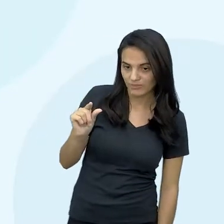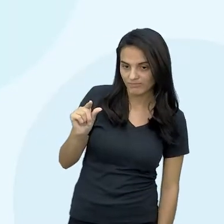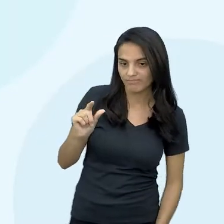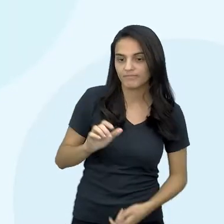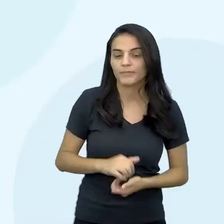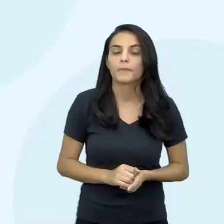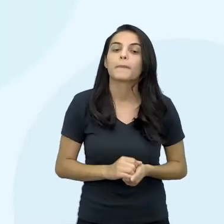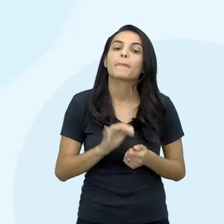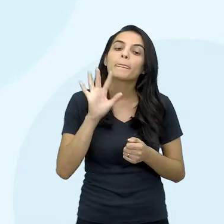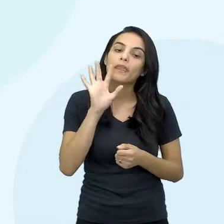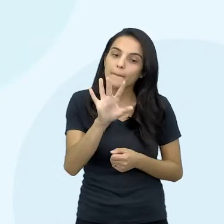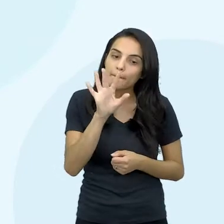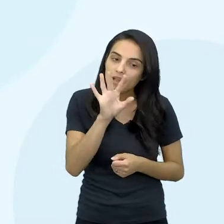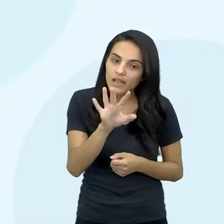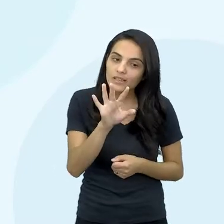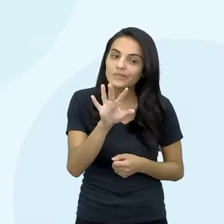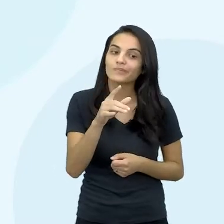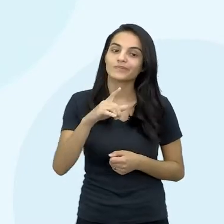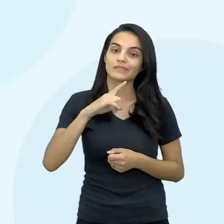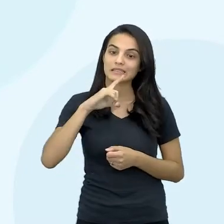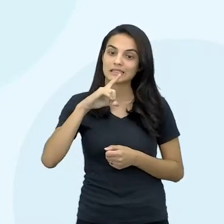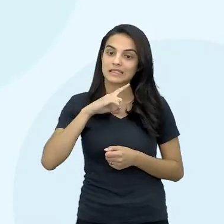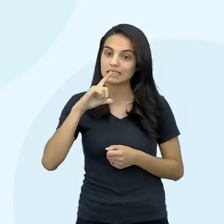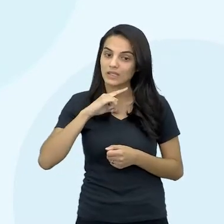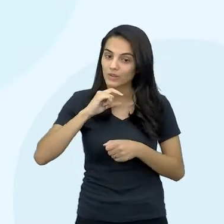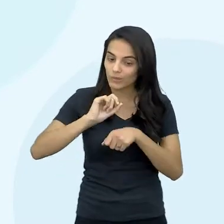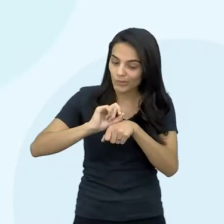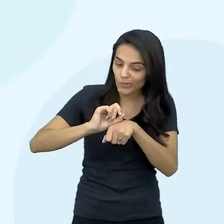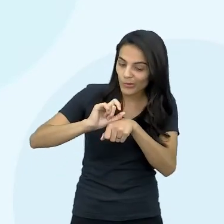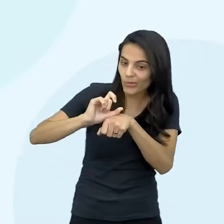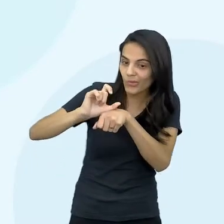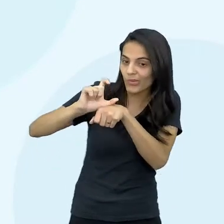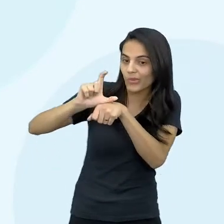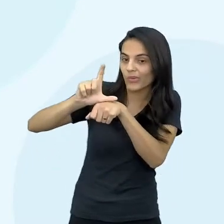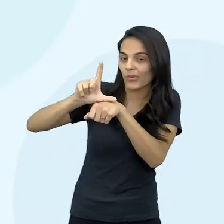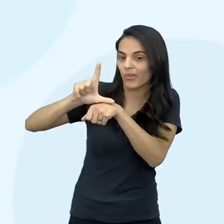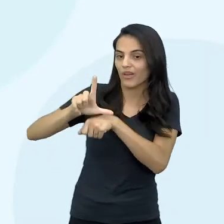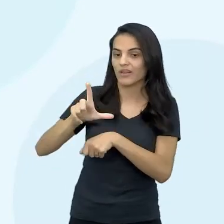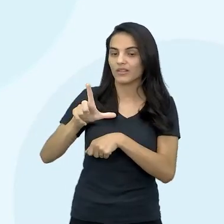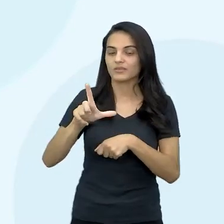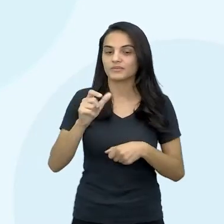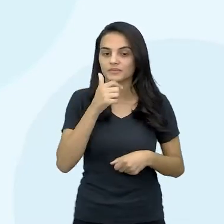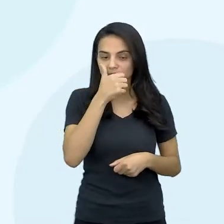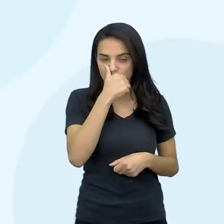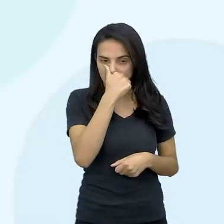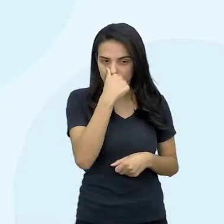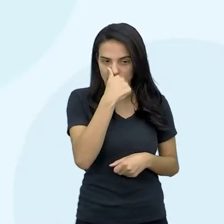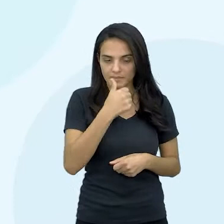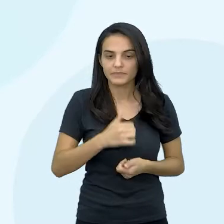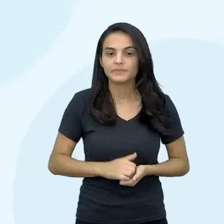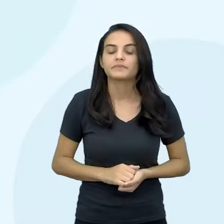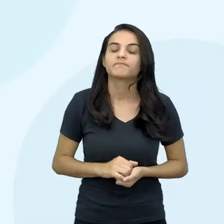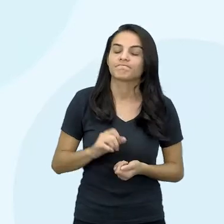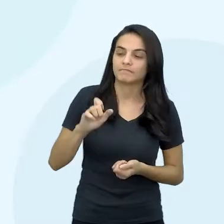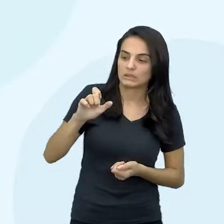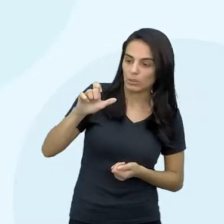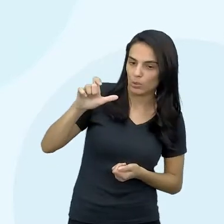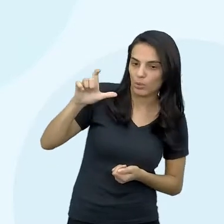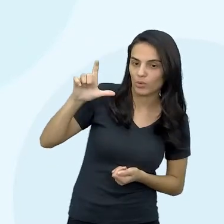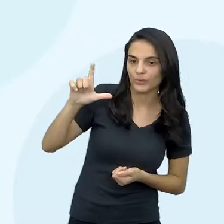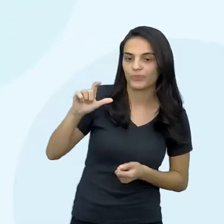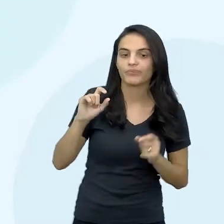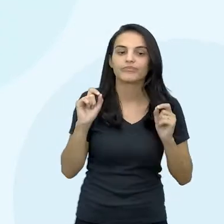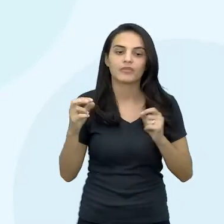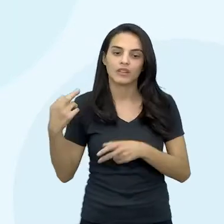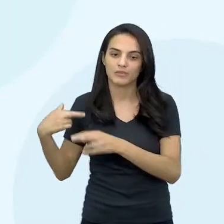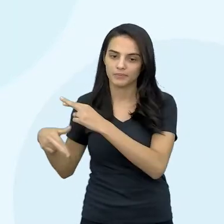de referência, mas eu tenho um índice que avalia a diferença de tamanho entre as hemácias, que estão em alta em